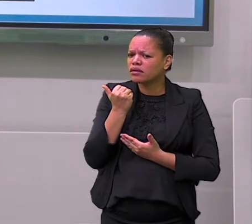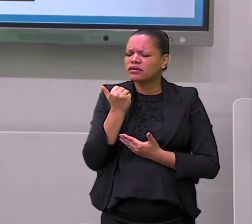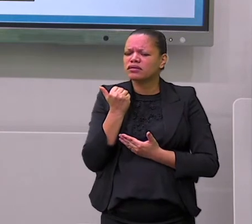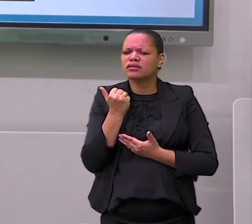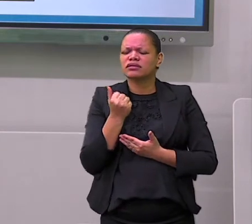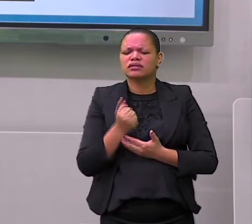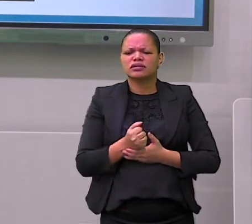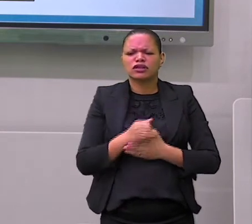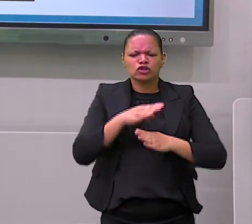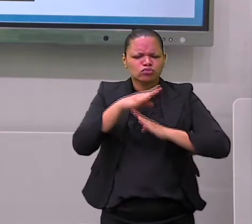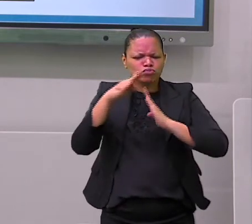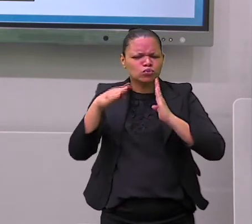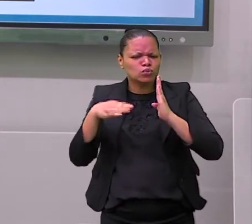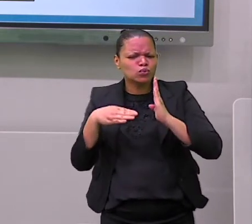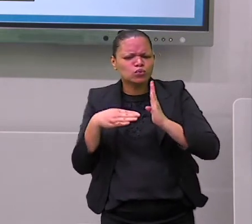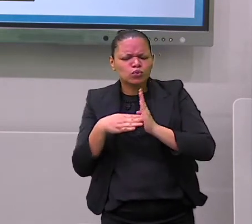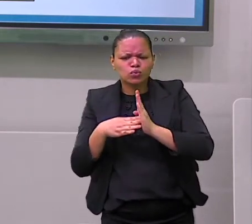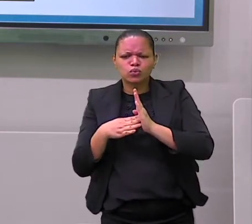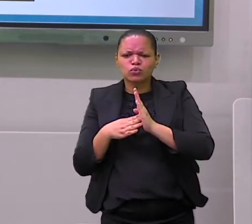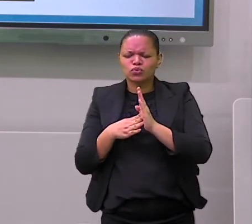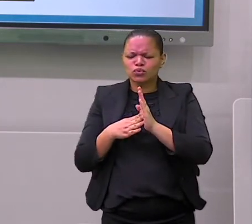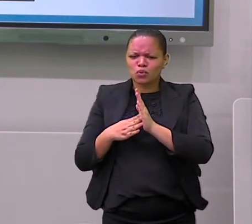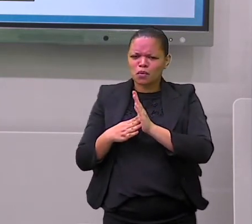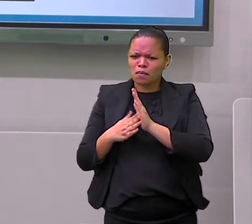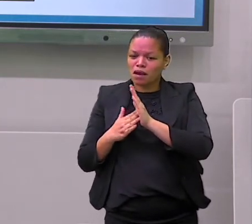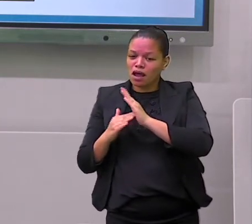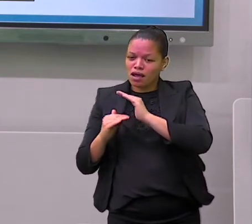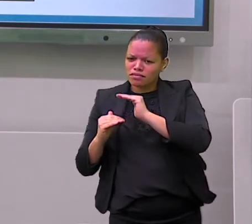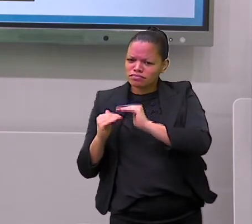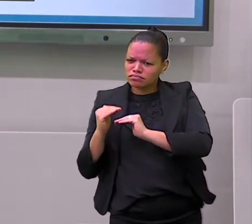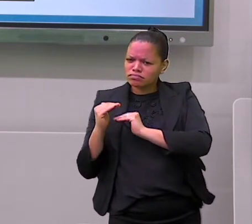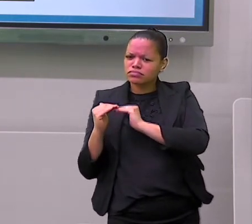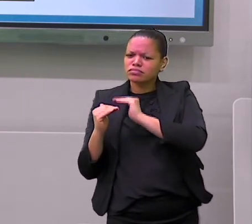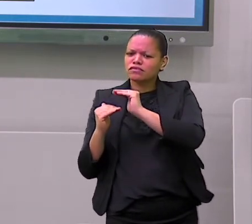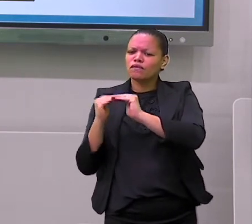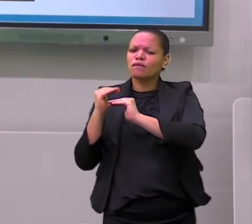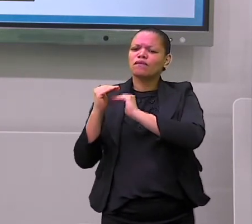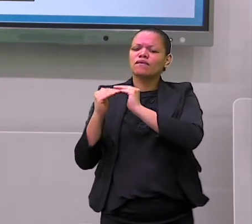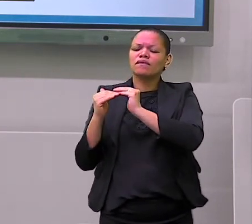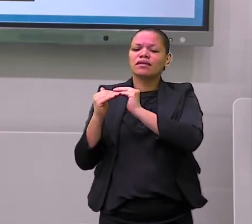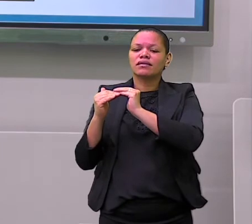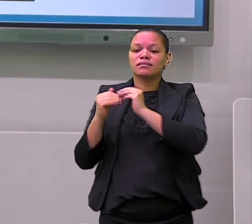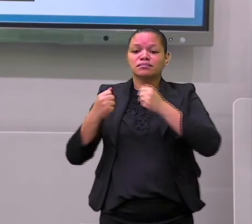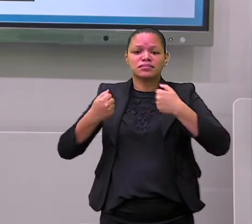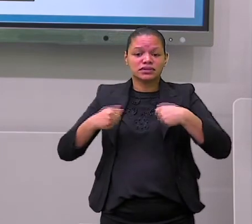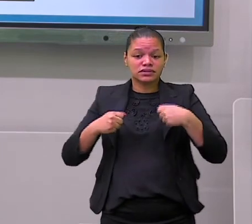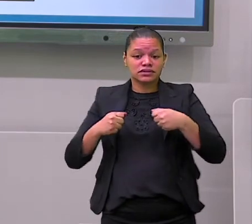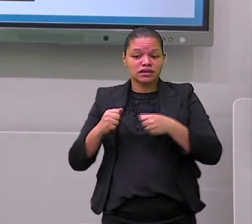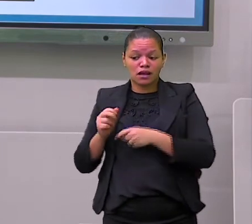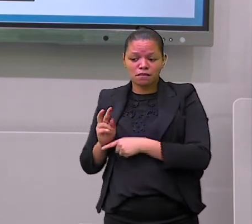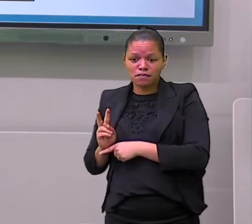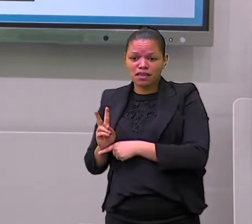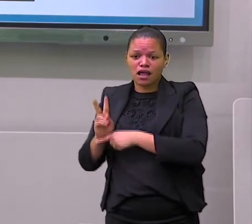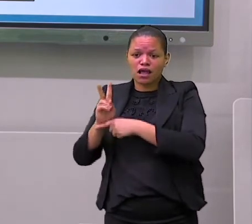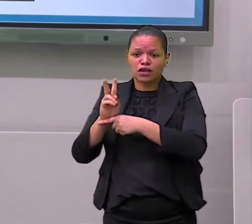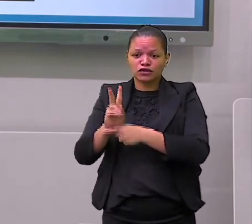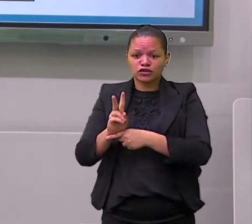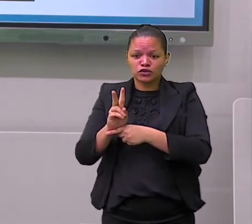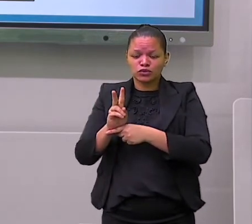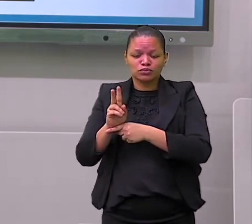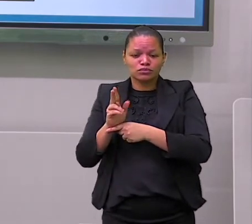com o nosso desenvolvimento nós vamos aprendendo a caminhar. Mas a nossa